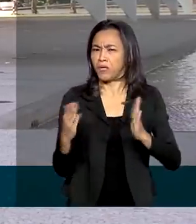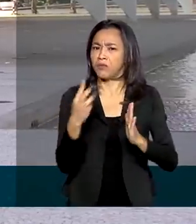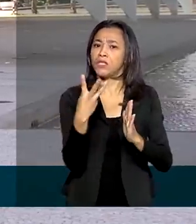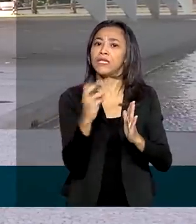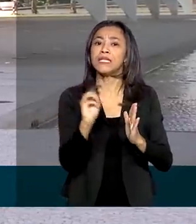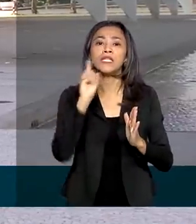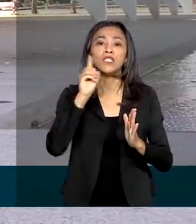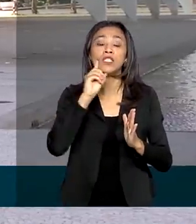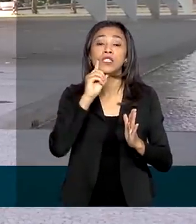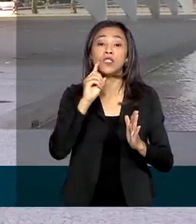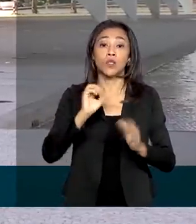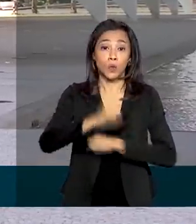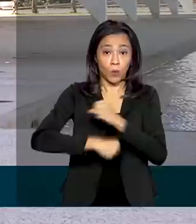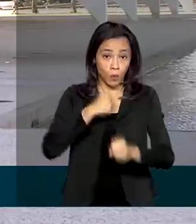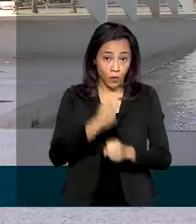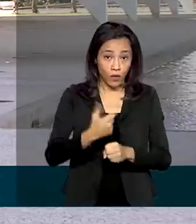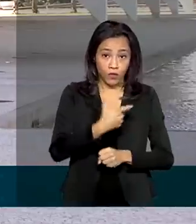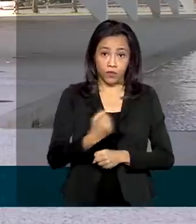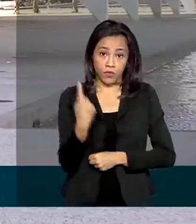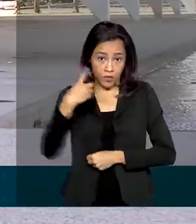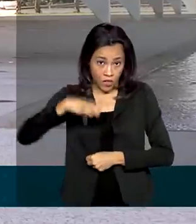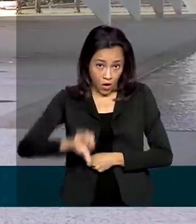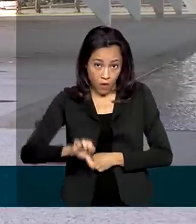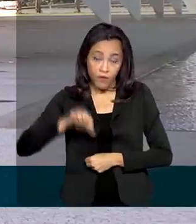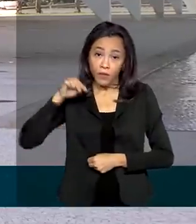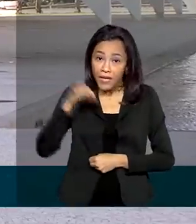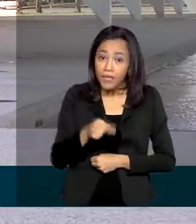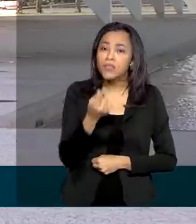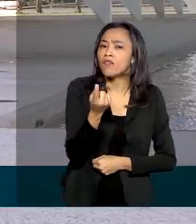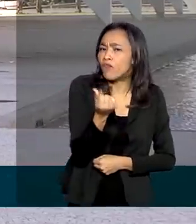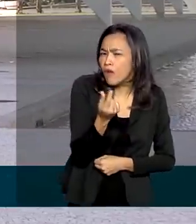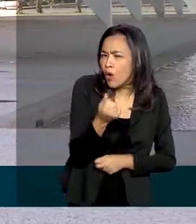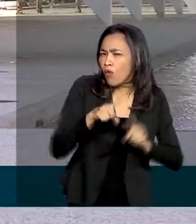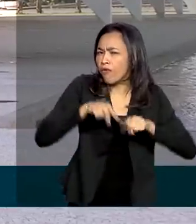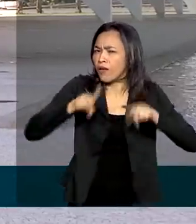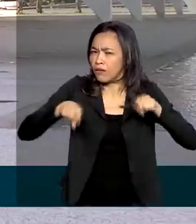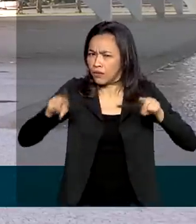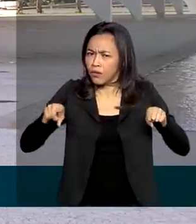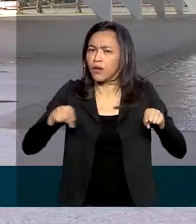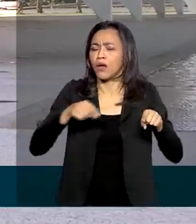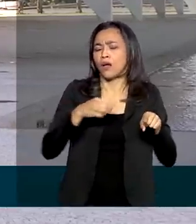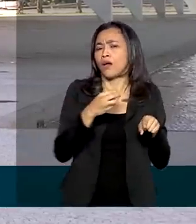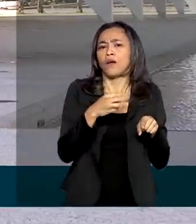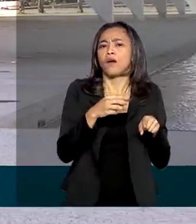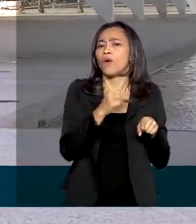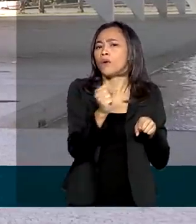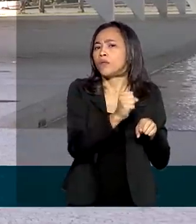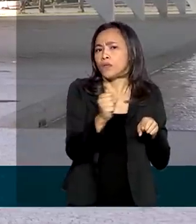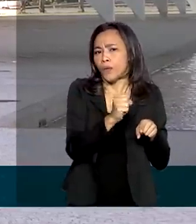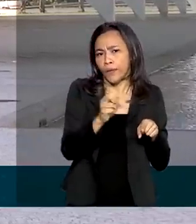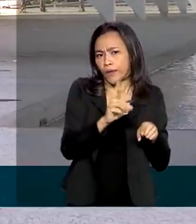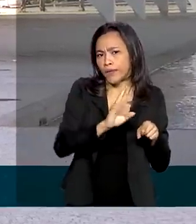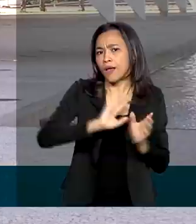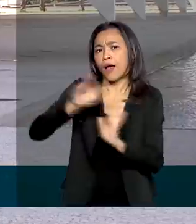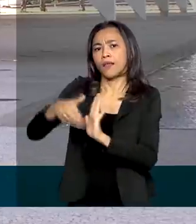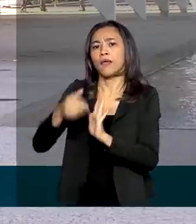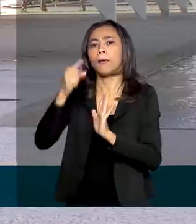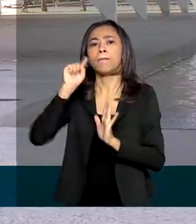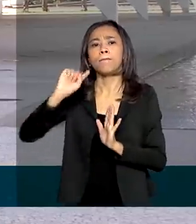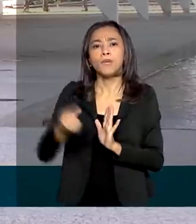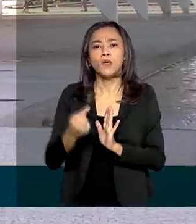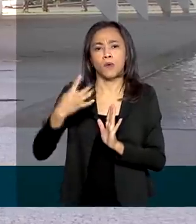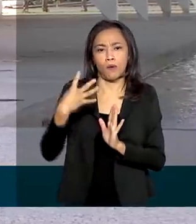ano de 2019. Então, esses valores do abono, eles variam entre R$ 88,00 e R$.045,00